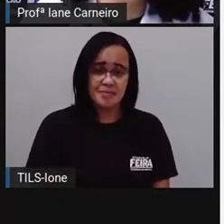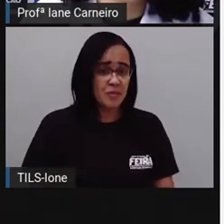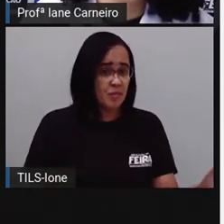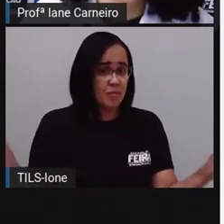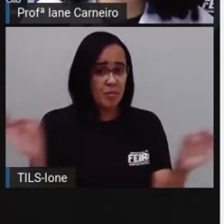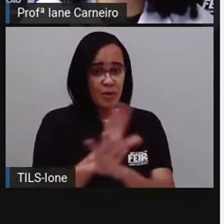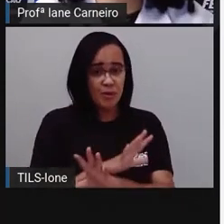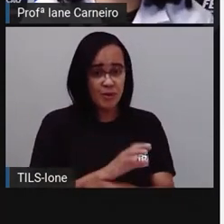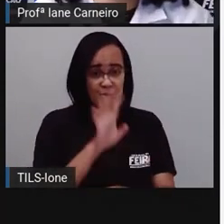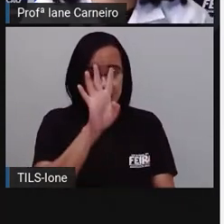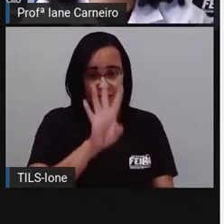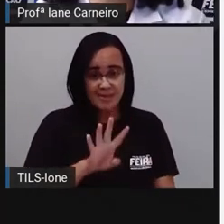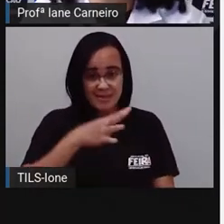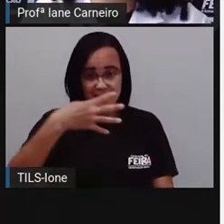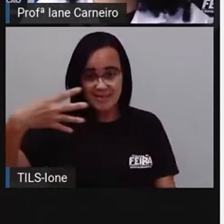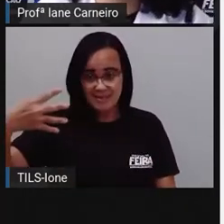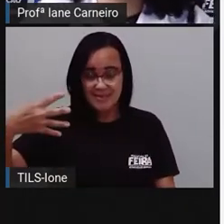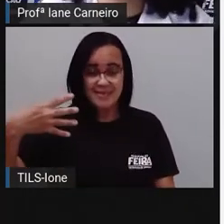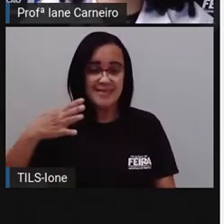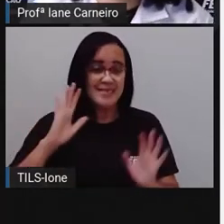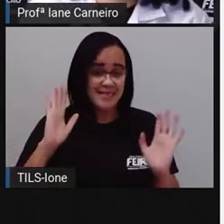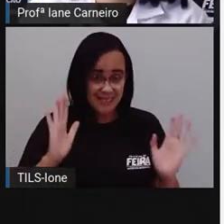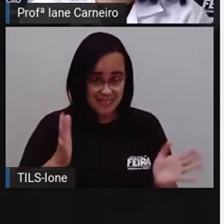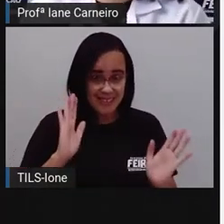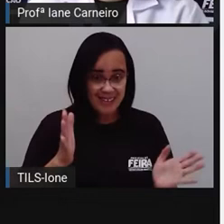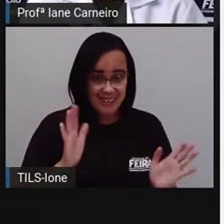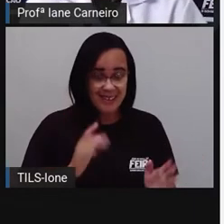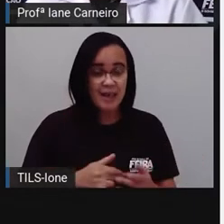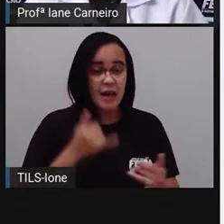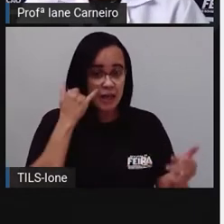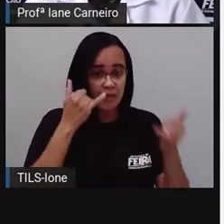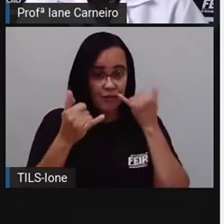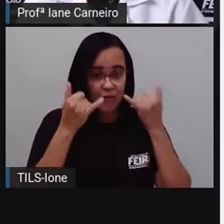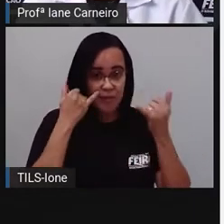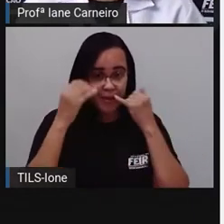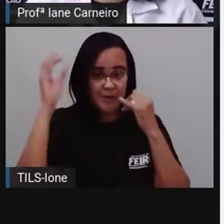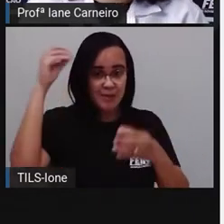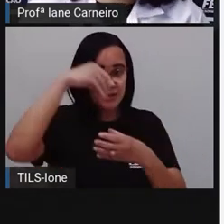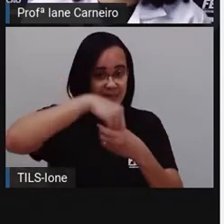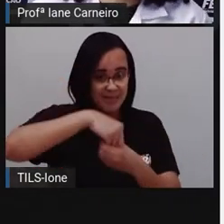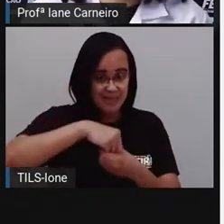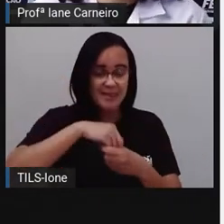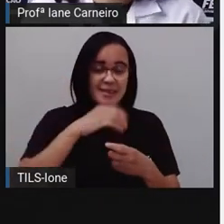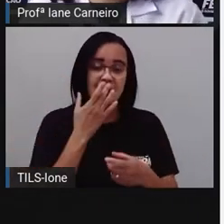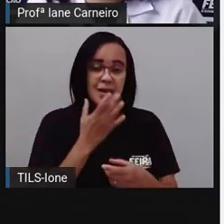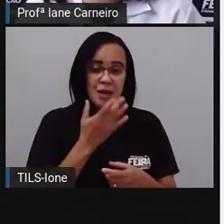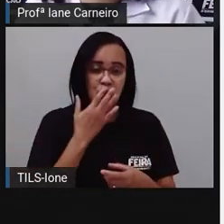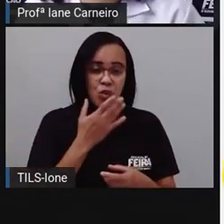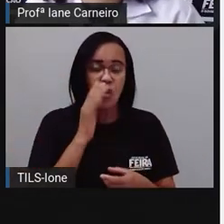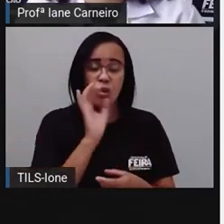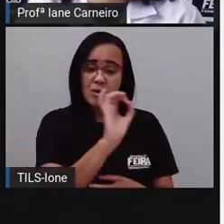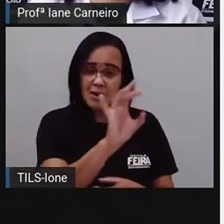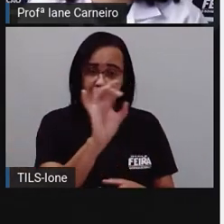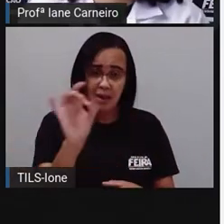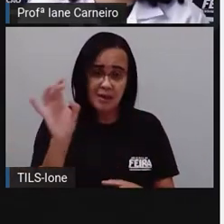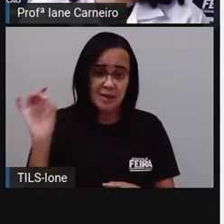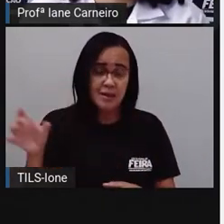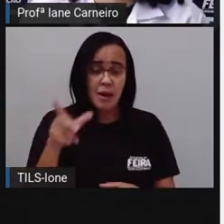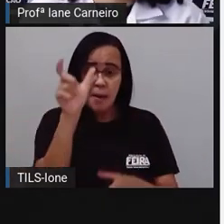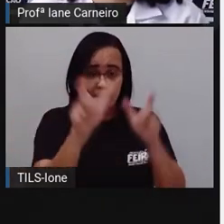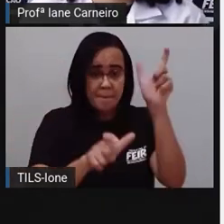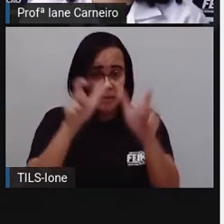Nós já temos nossa tabela pronta, né? Com as informações das cores que cada um da sua família gosta. E aí,